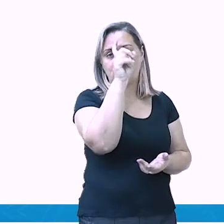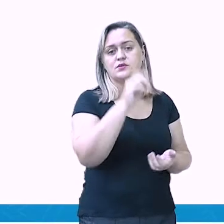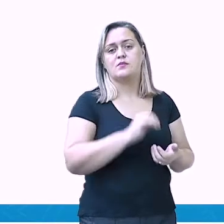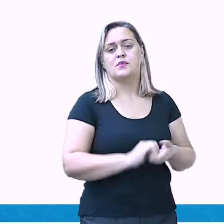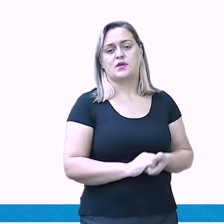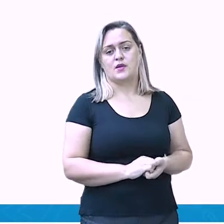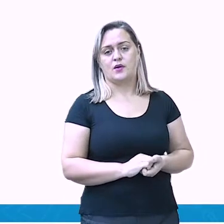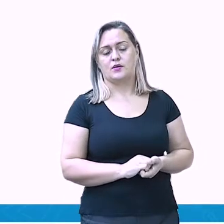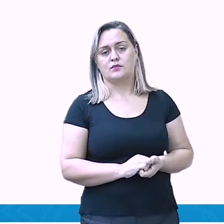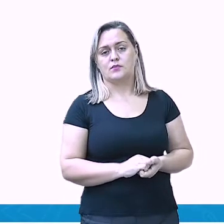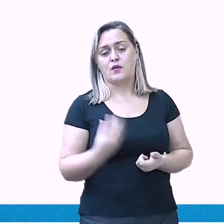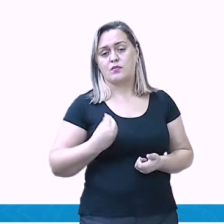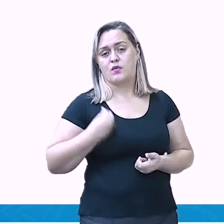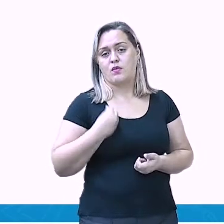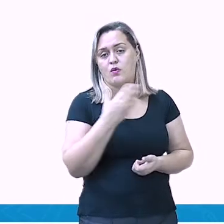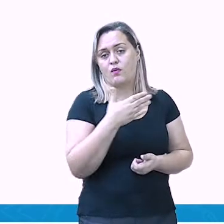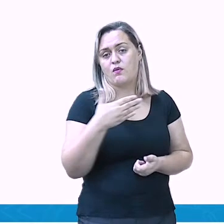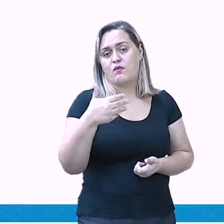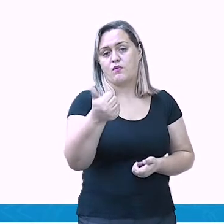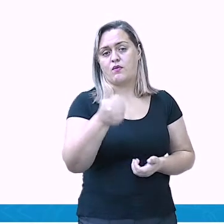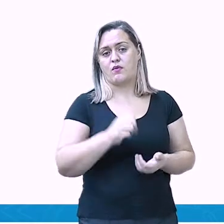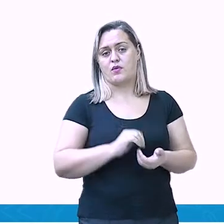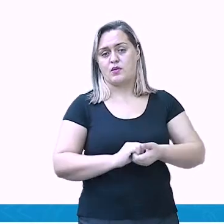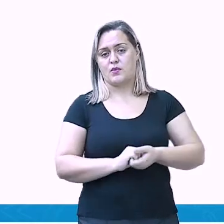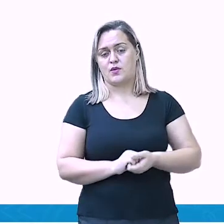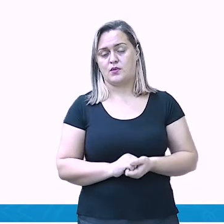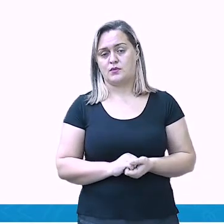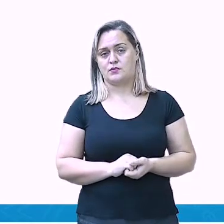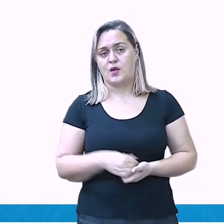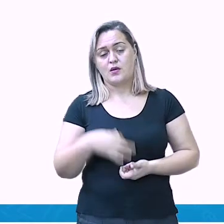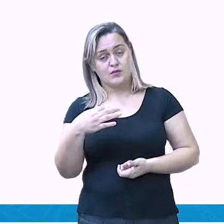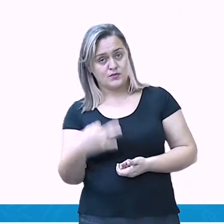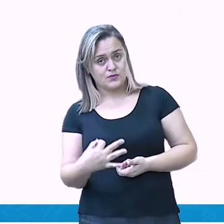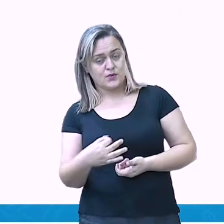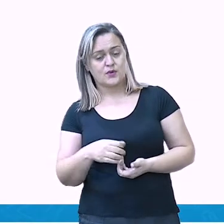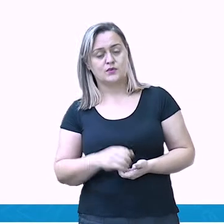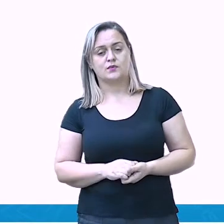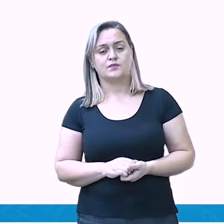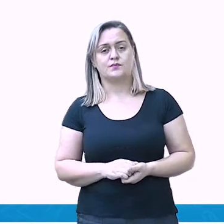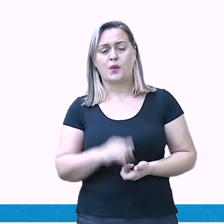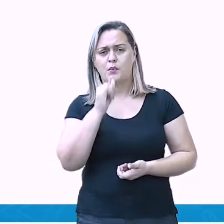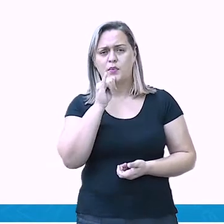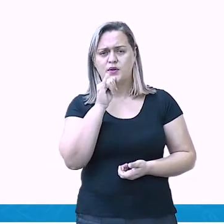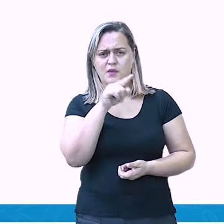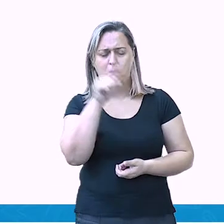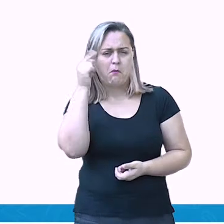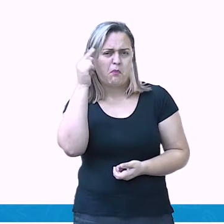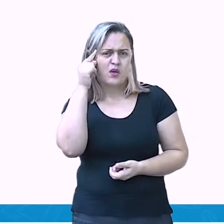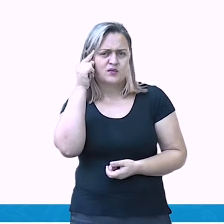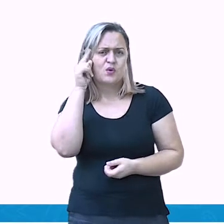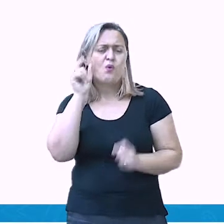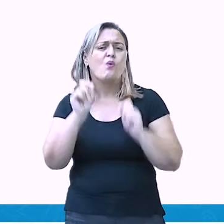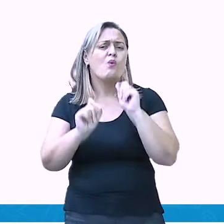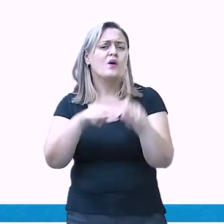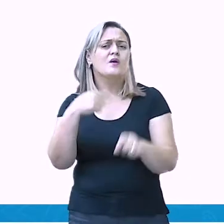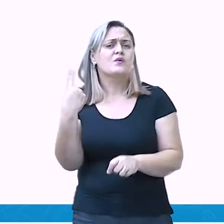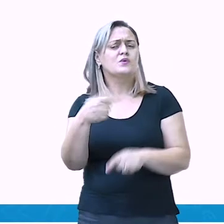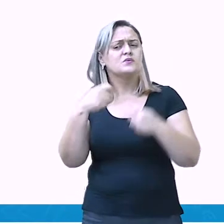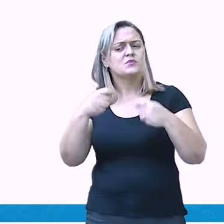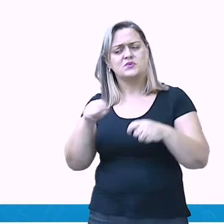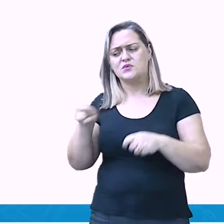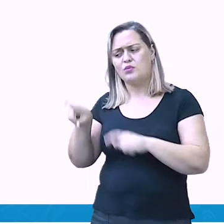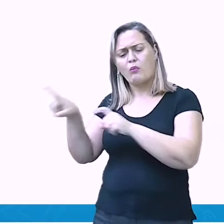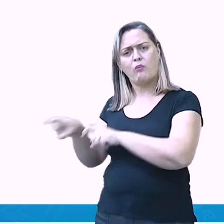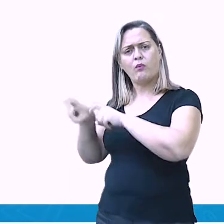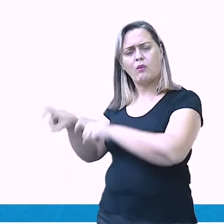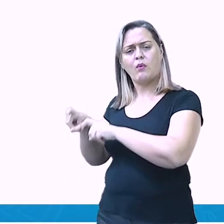gente precisa do campo? Nós precisamos daqueles alimentos que são plantados, são colhidos, cultivados no campo.